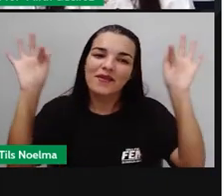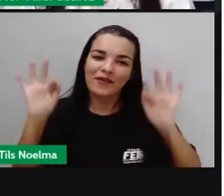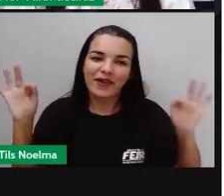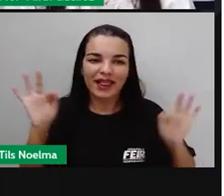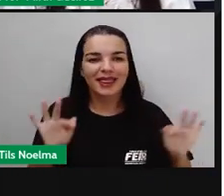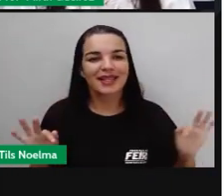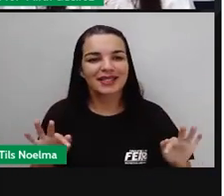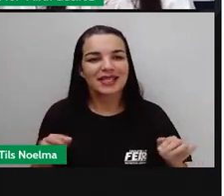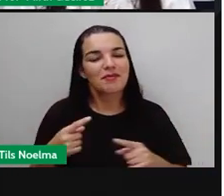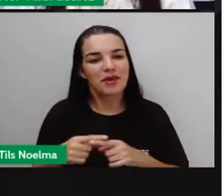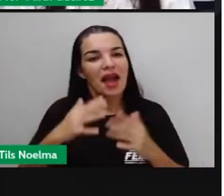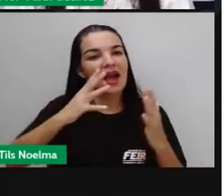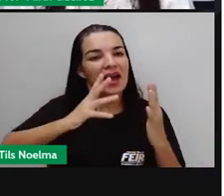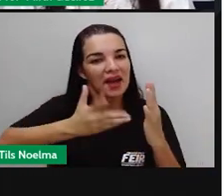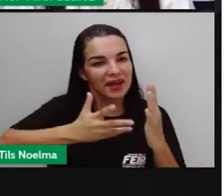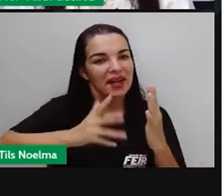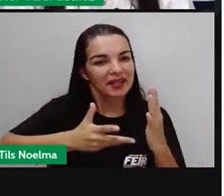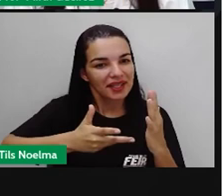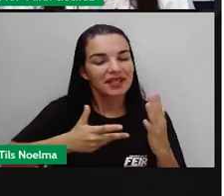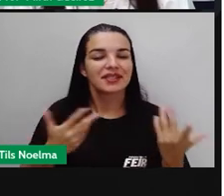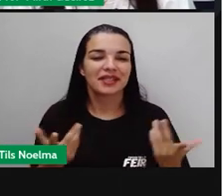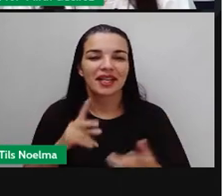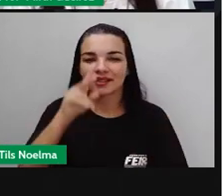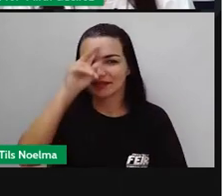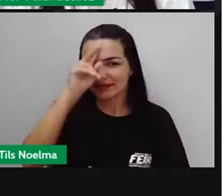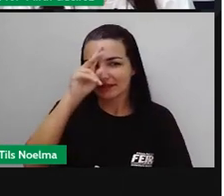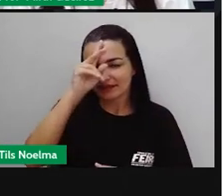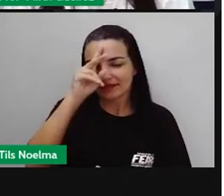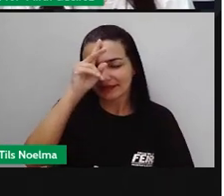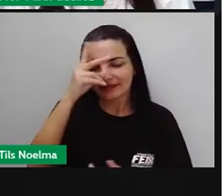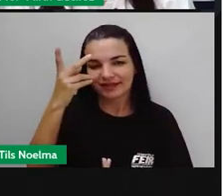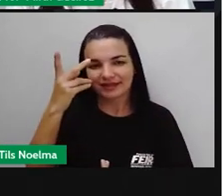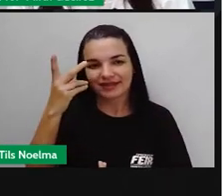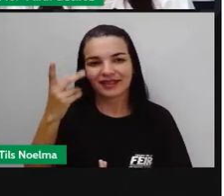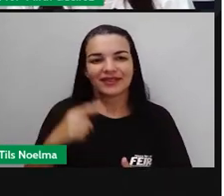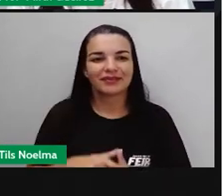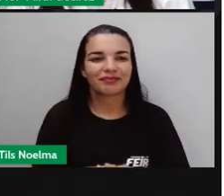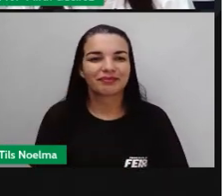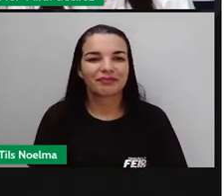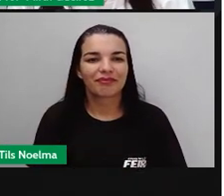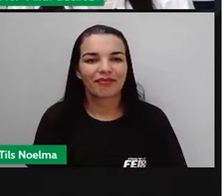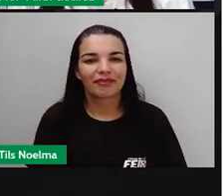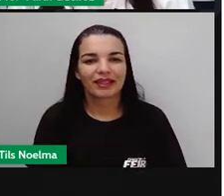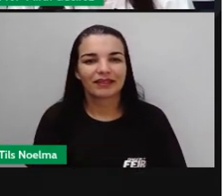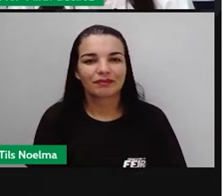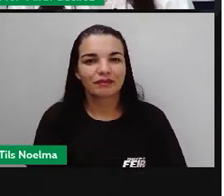é que todos eles vão terminar com finais felizes.